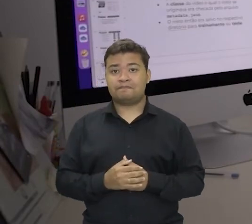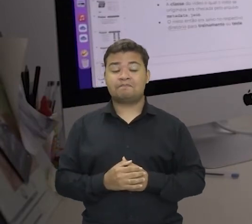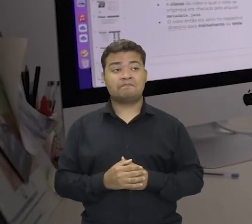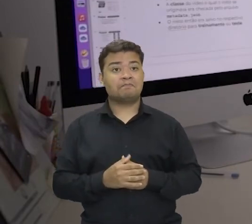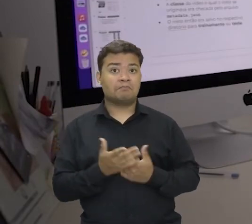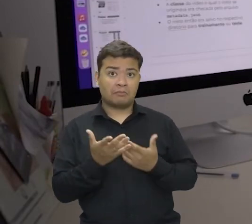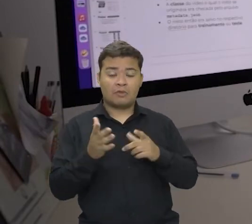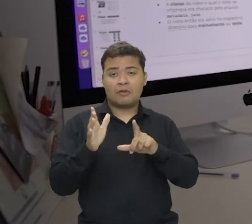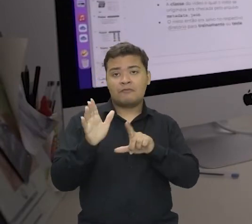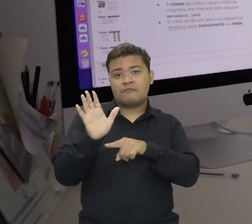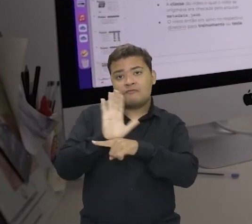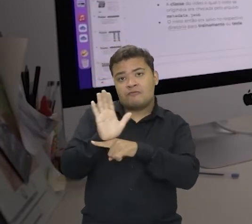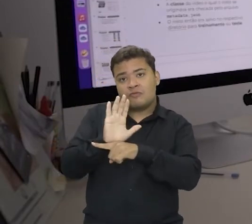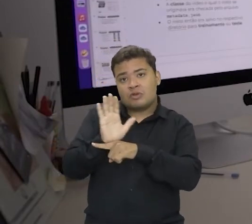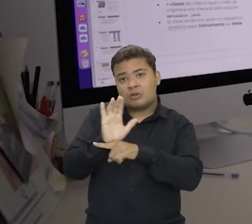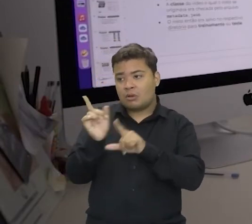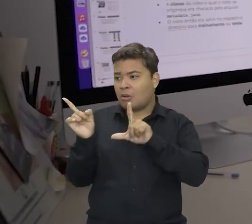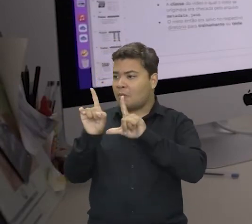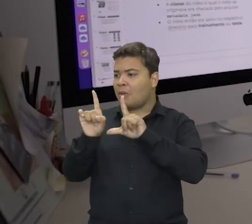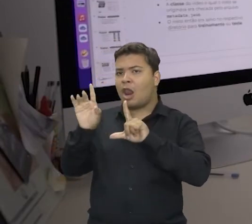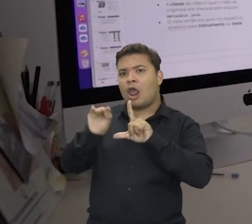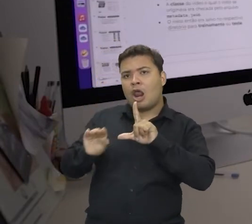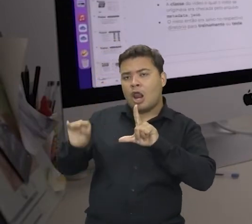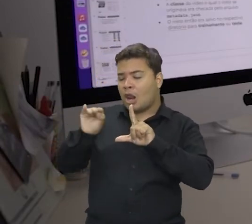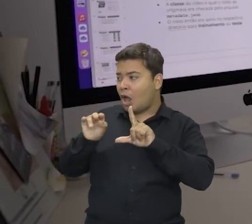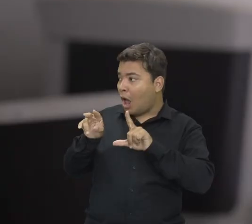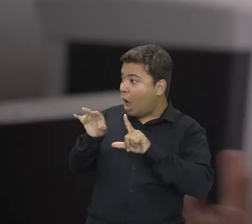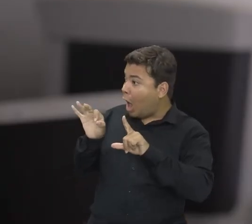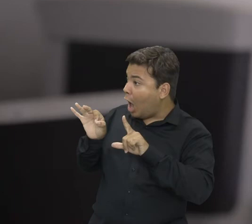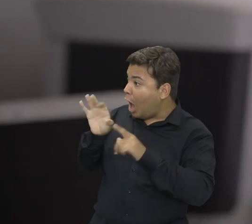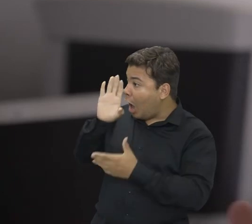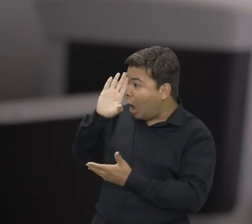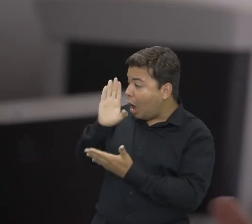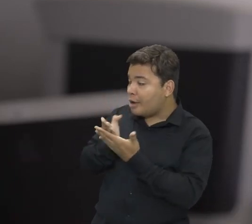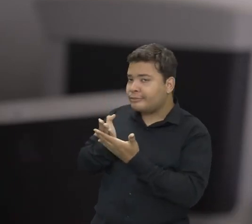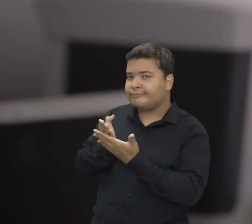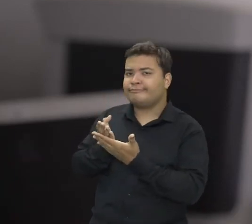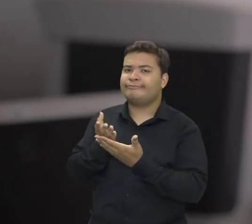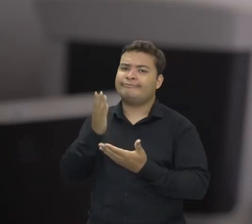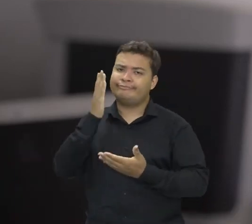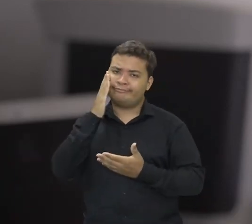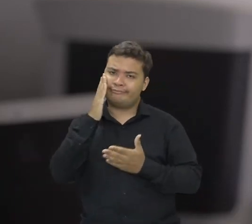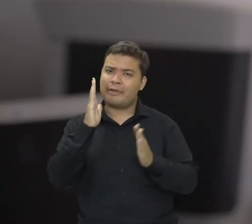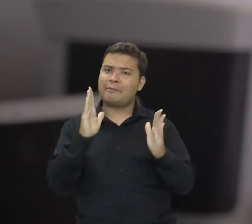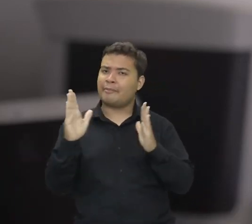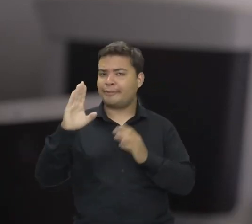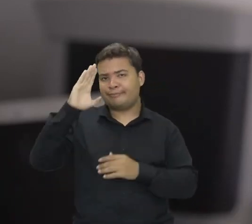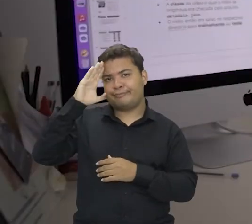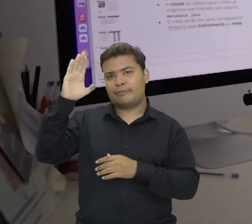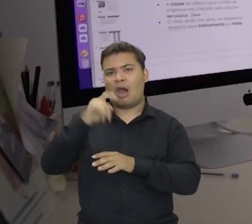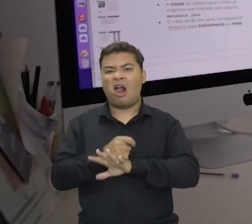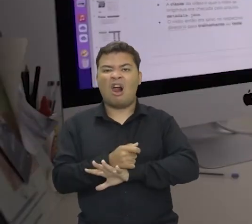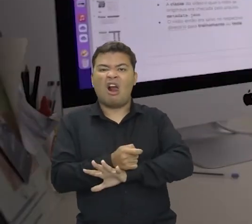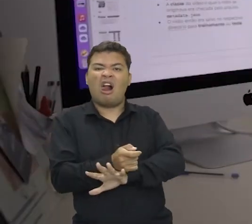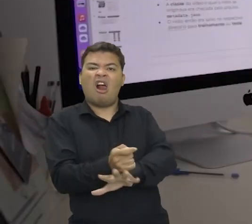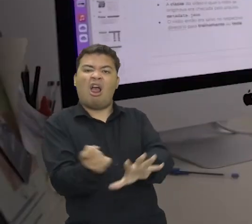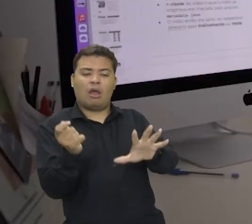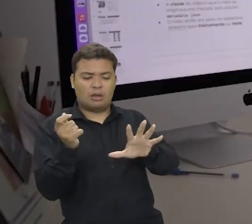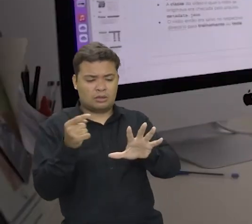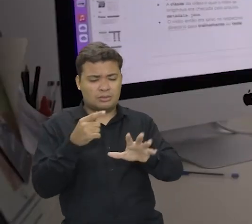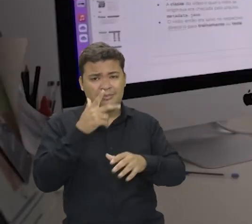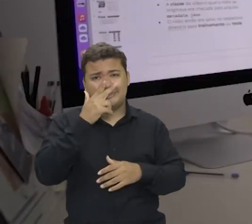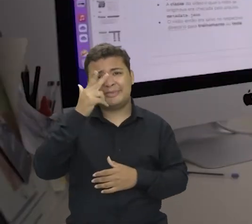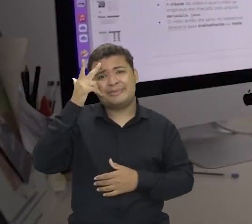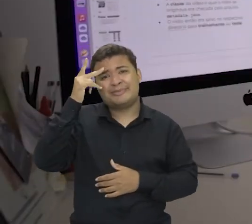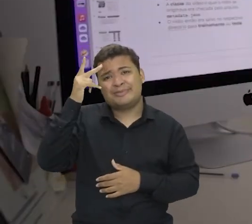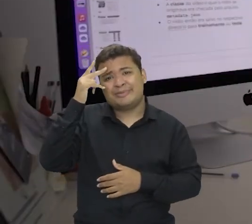mostrando a pessoa falando, ele é muito convincente. E na era das fake news, nada mais normal, vamos dizer,